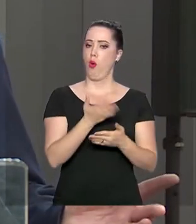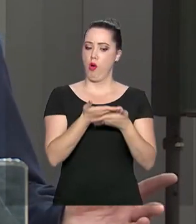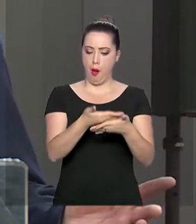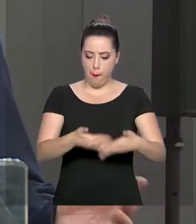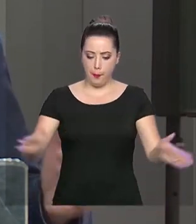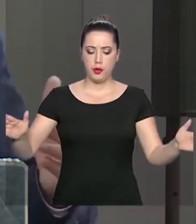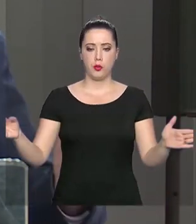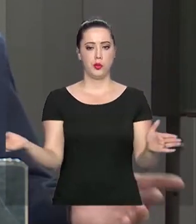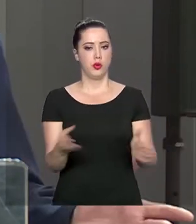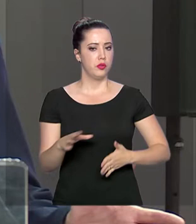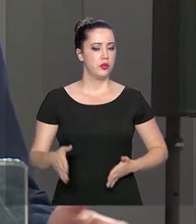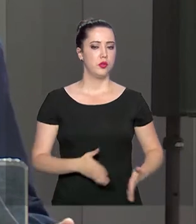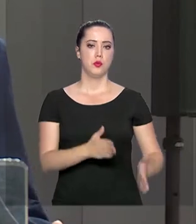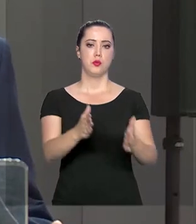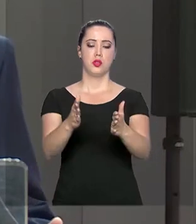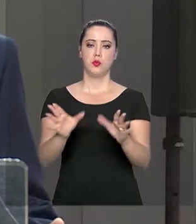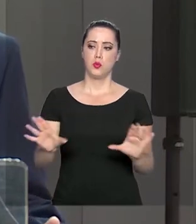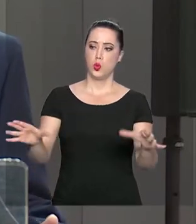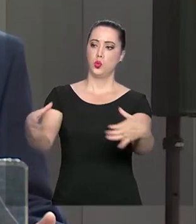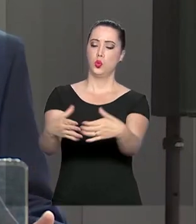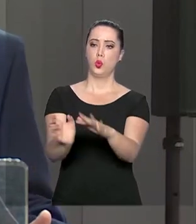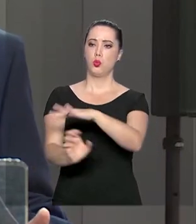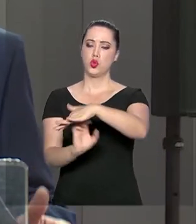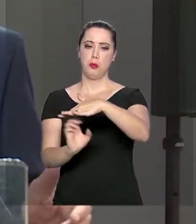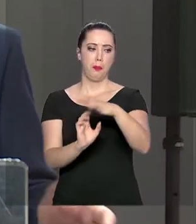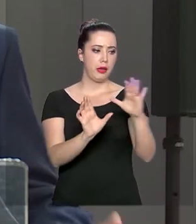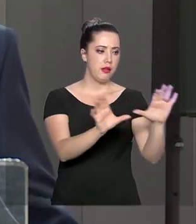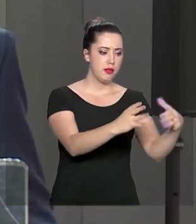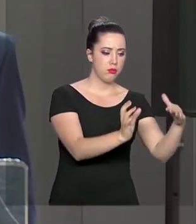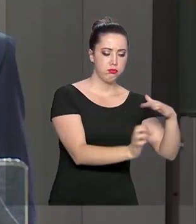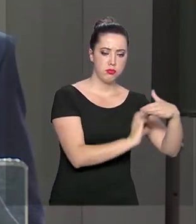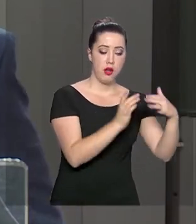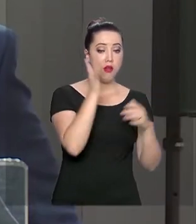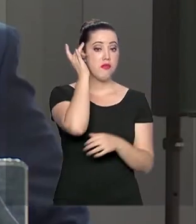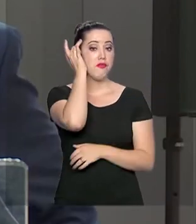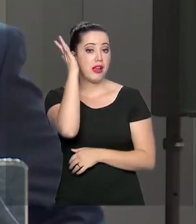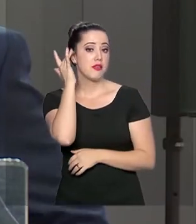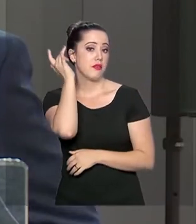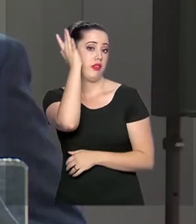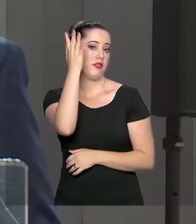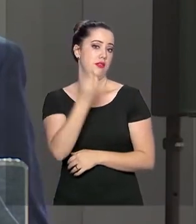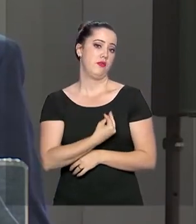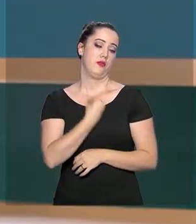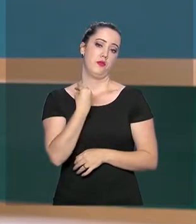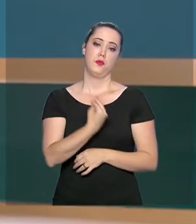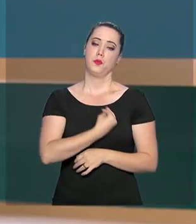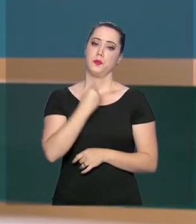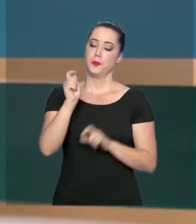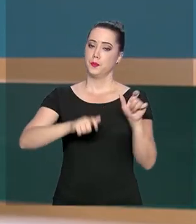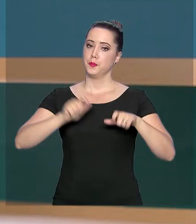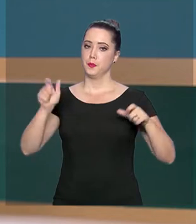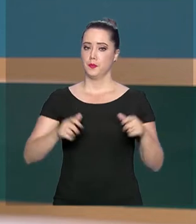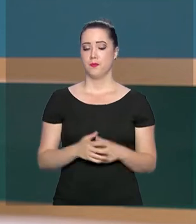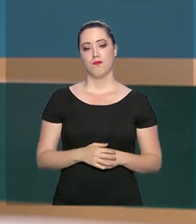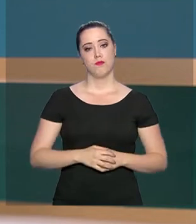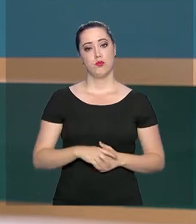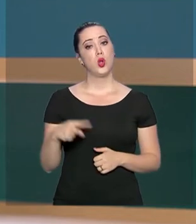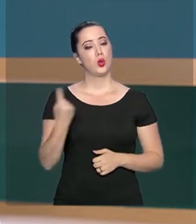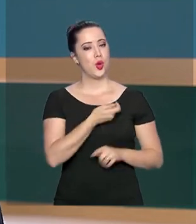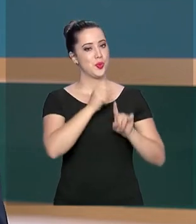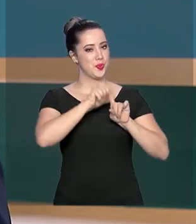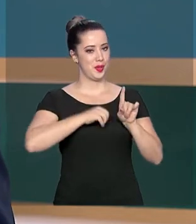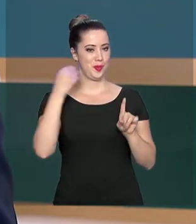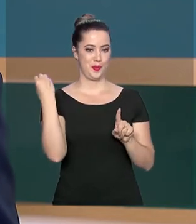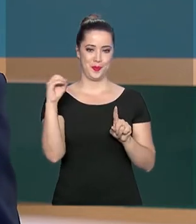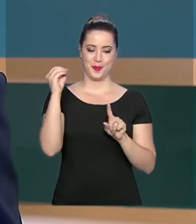caminho para determinados empreendimentos, facilitando a vida das pessoas. Estamos no